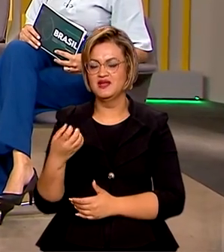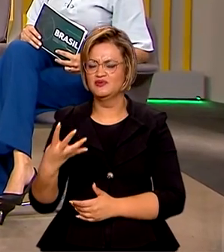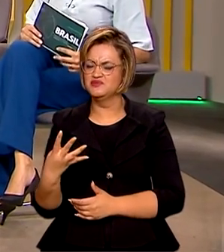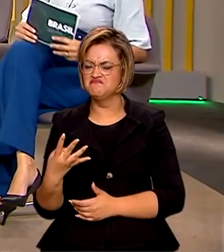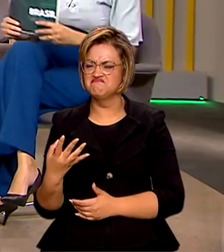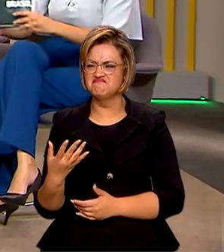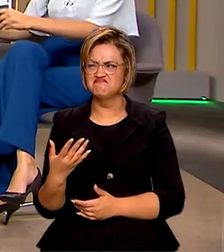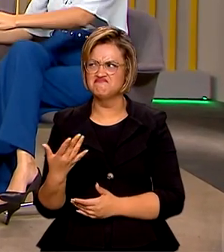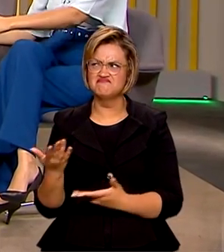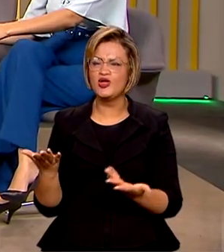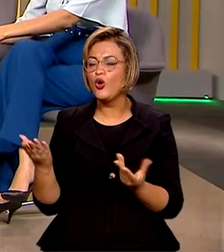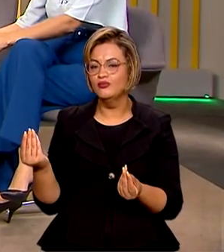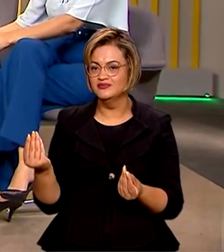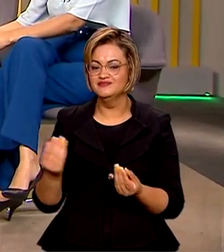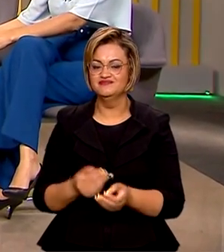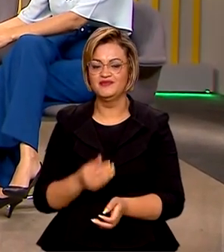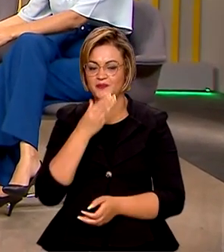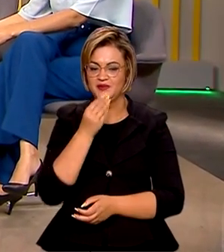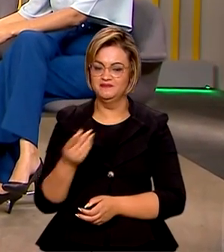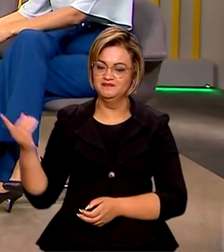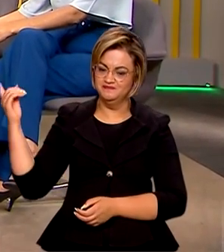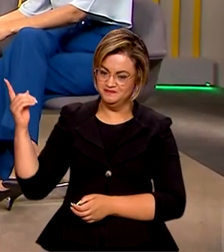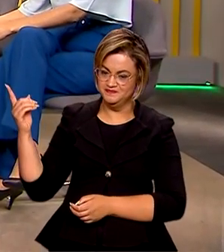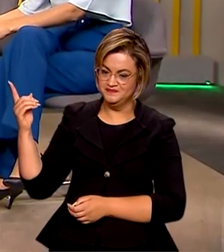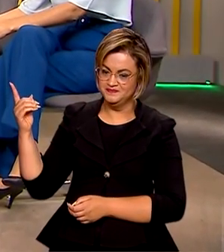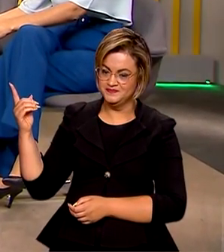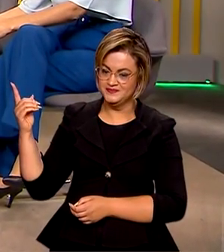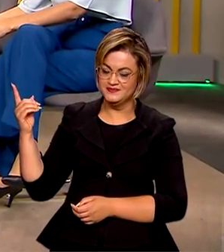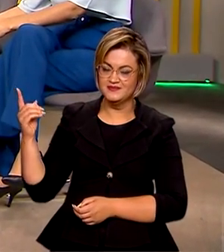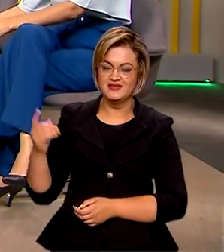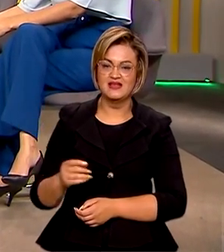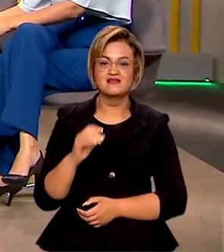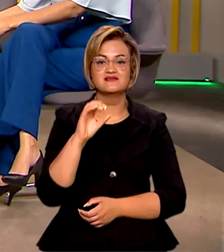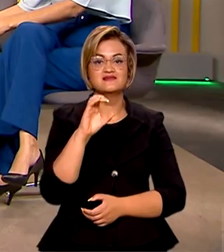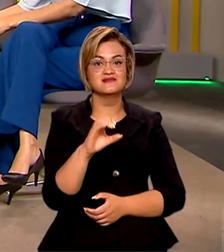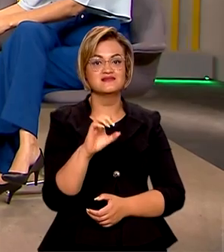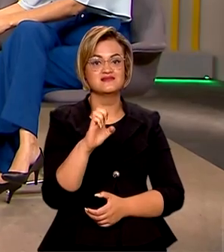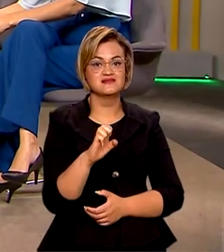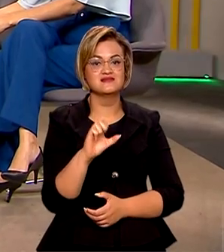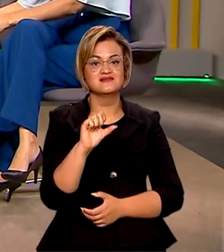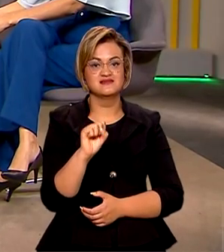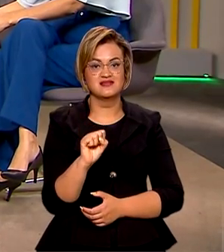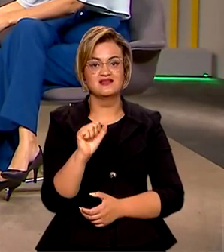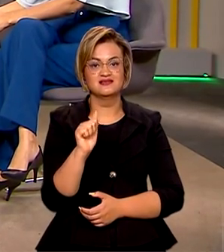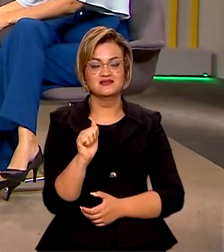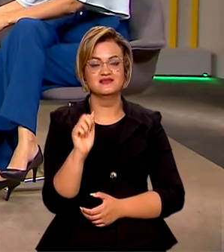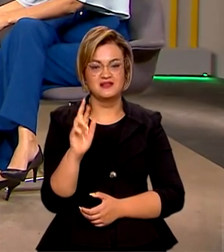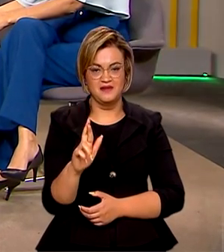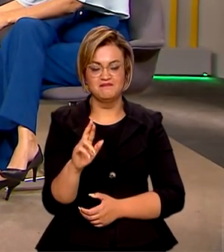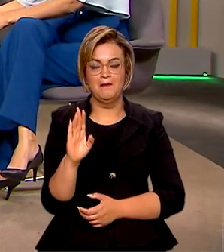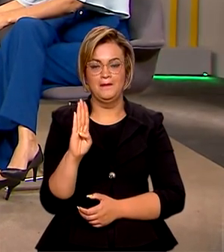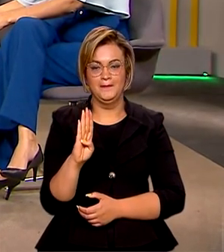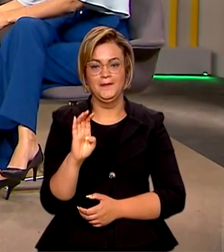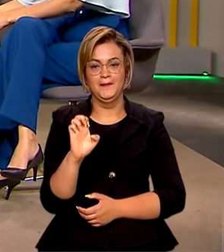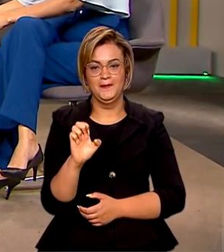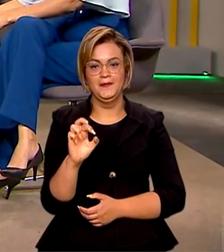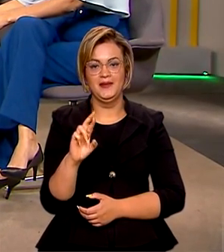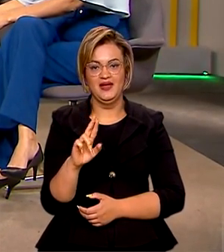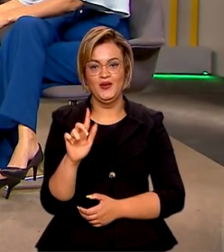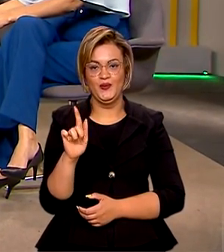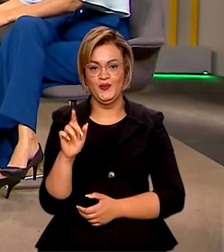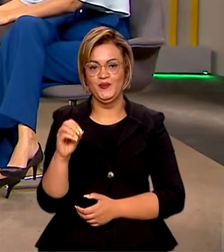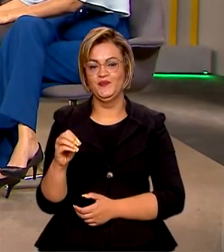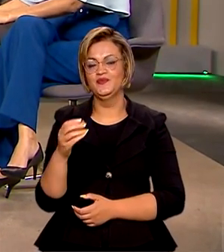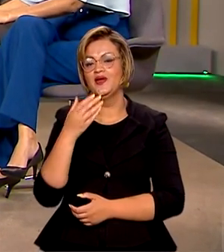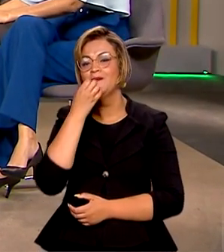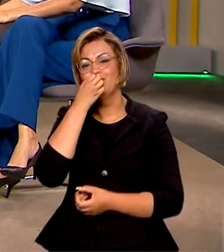que significa tudo isso? É o que nós vamos conversar agora com o economista César Bergo. César, boa noite para você, muito obrigado por